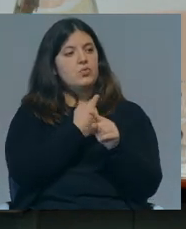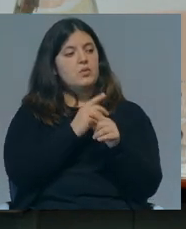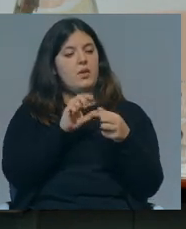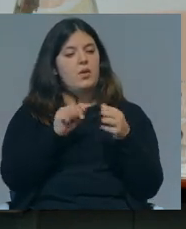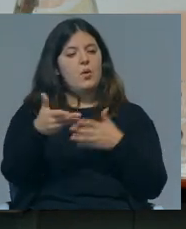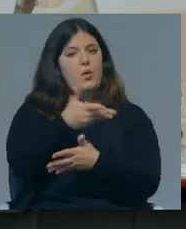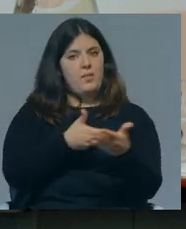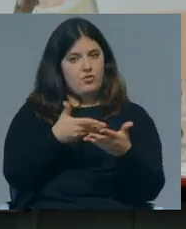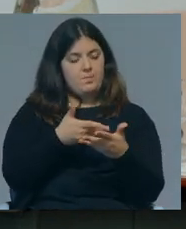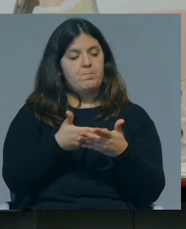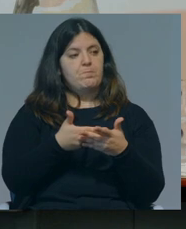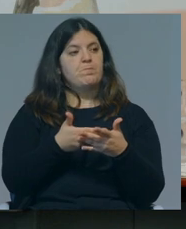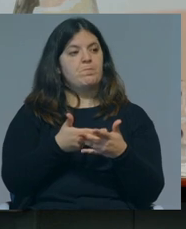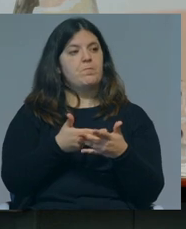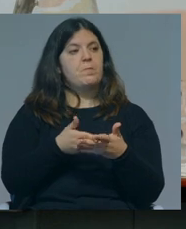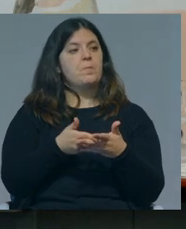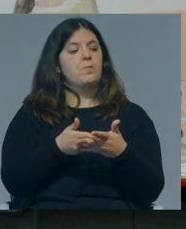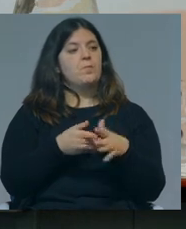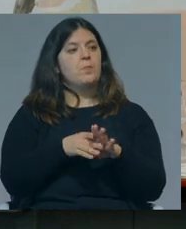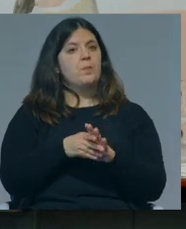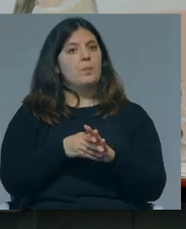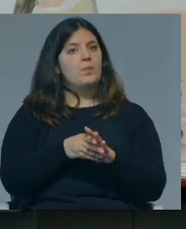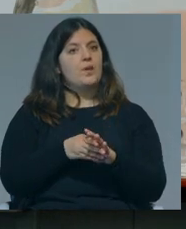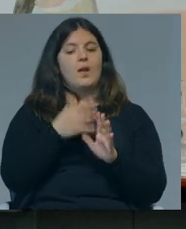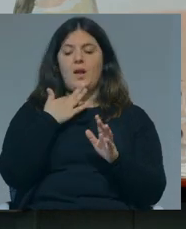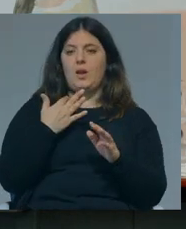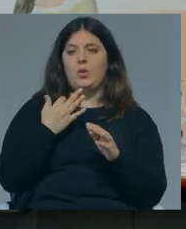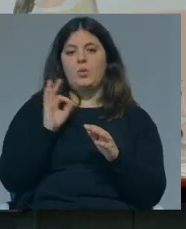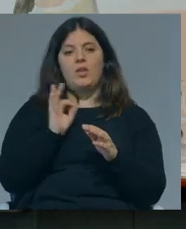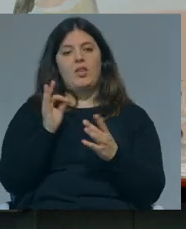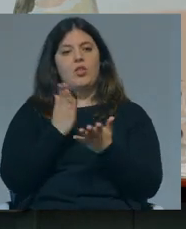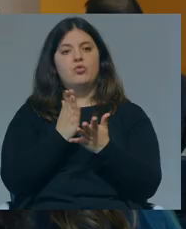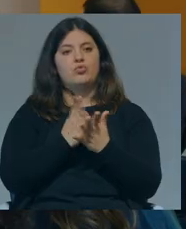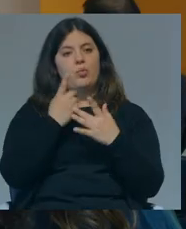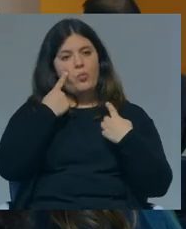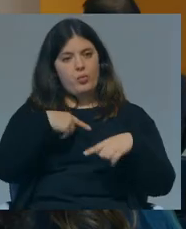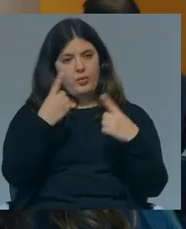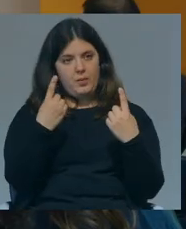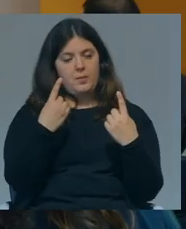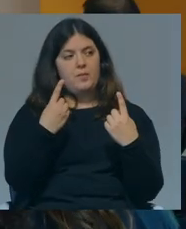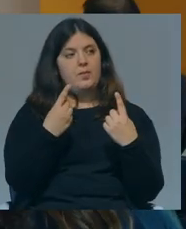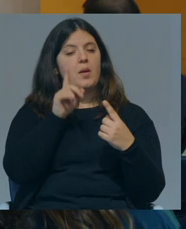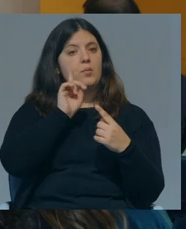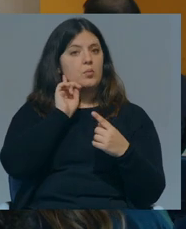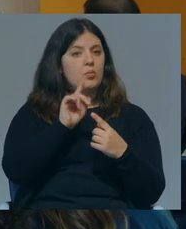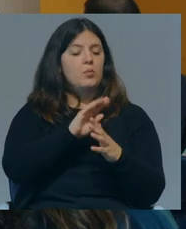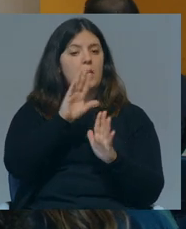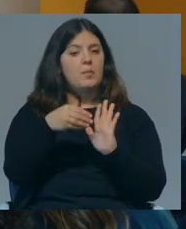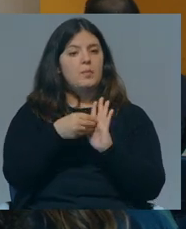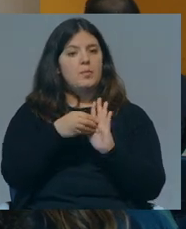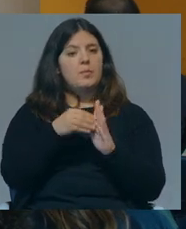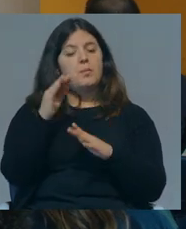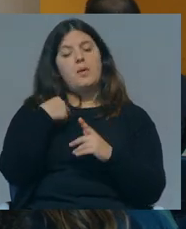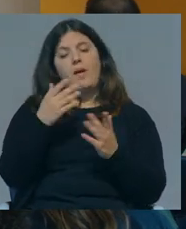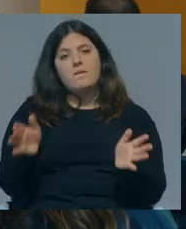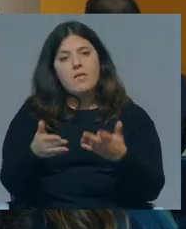económicas, que é a gratuitidade da escola pública é fundamental para aplicar o elevador